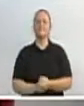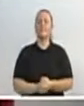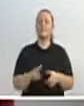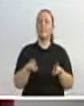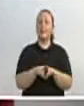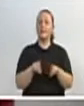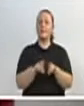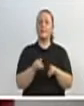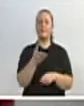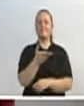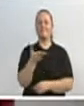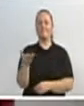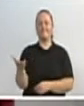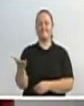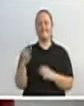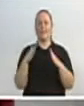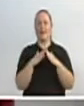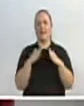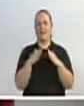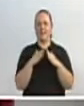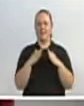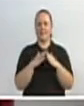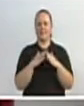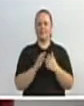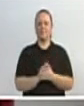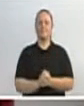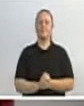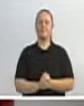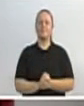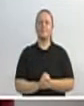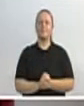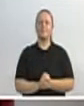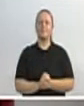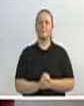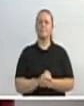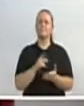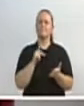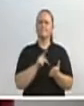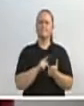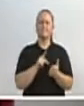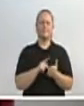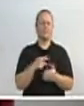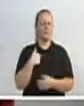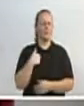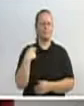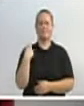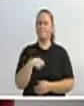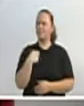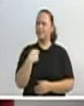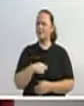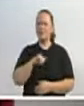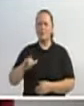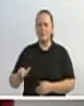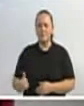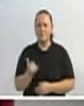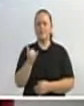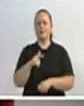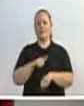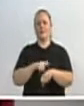suas casas. Senhores, eu sou obrigado a usar o grande expediente para fazer algumas